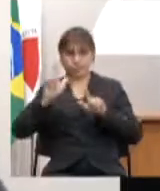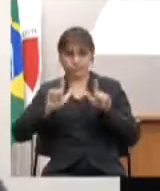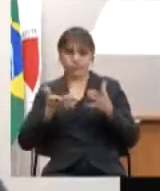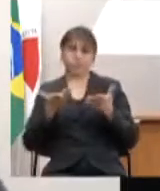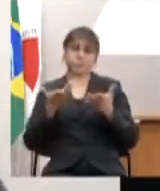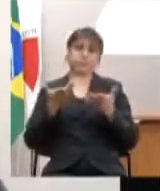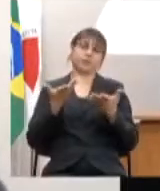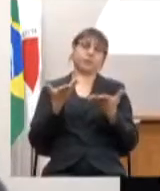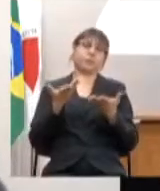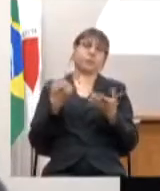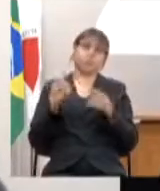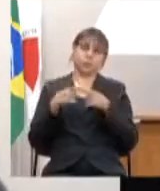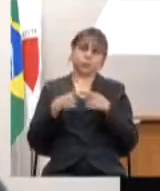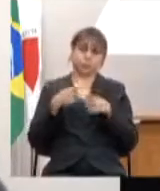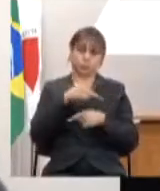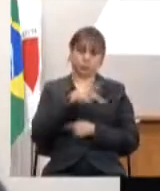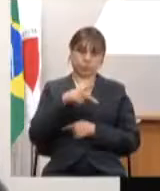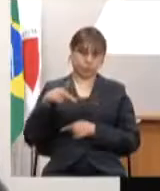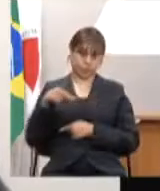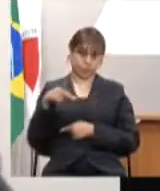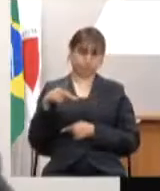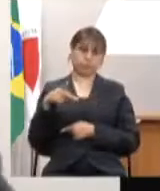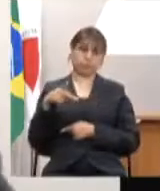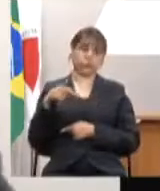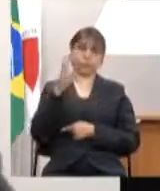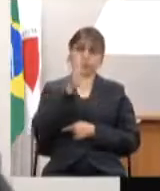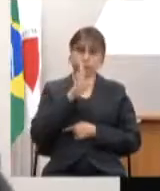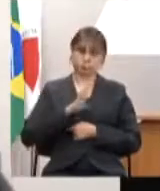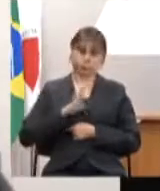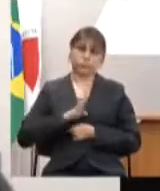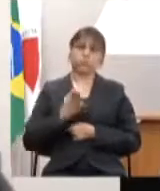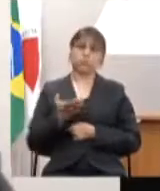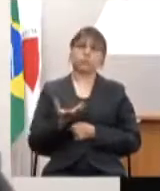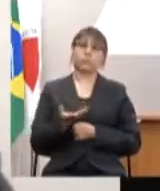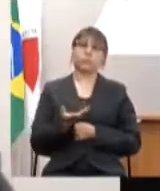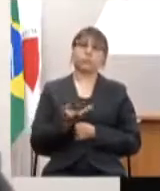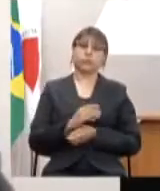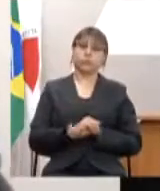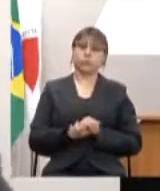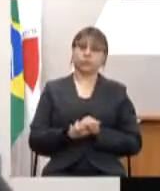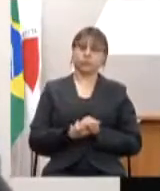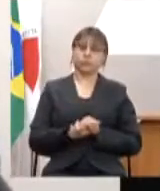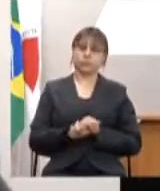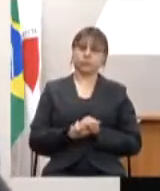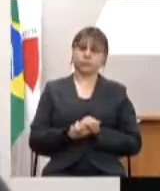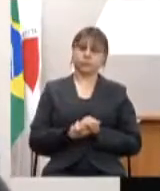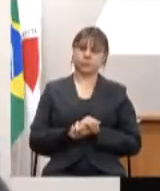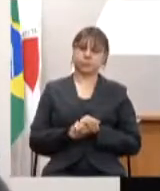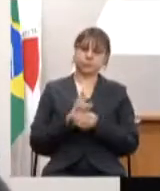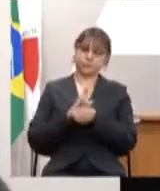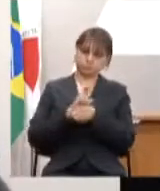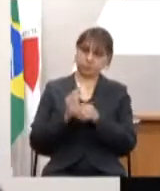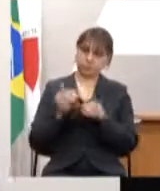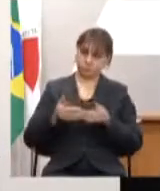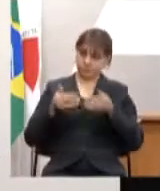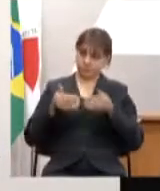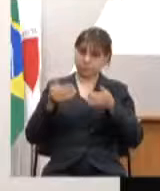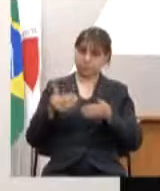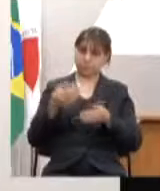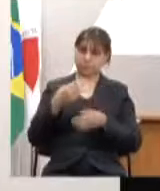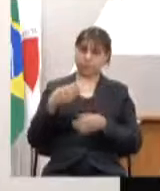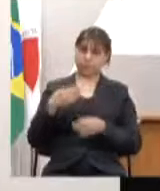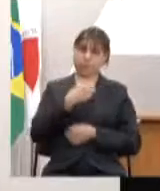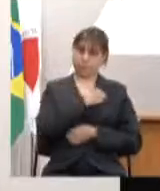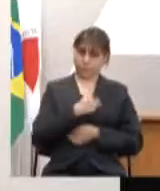presidente da república que responde ou seu ministro da saúde pelo sistema único de saúde